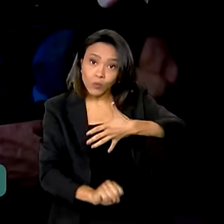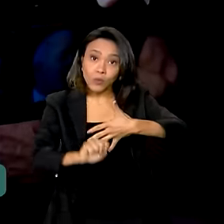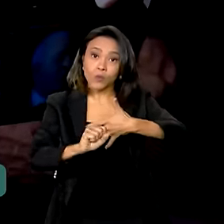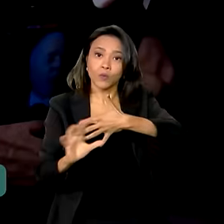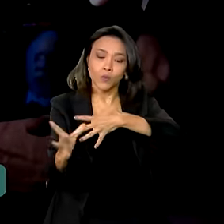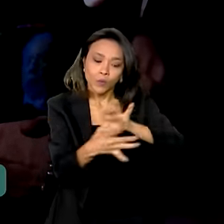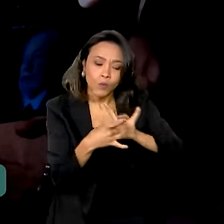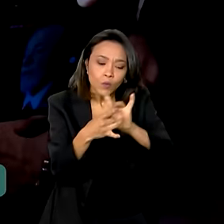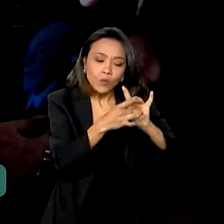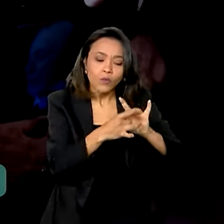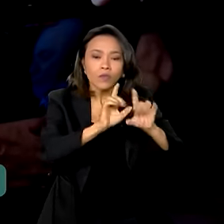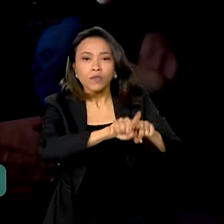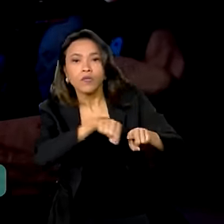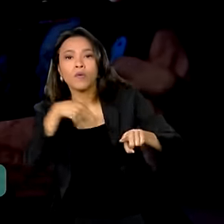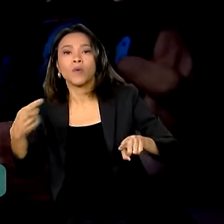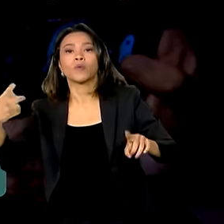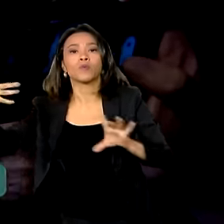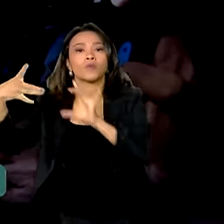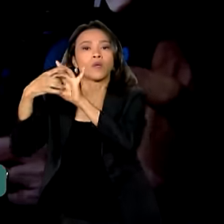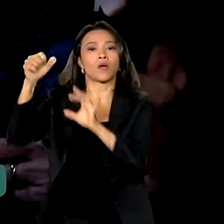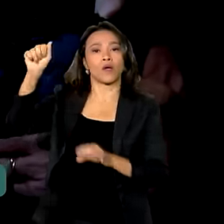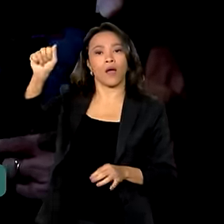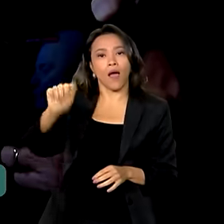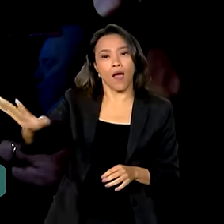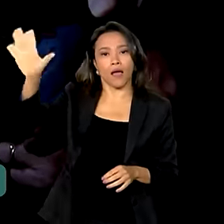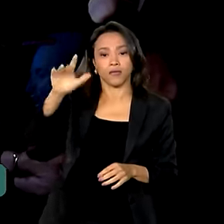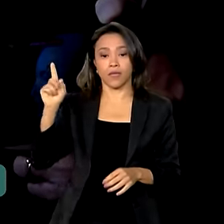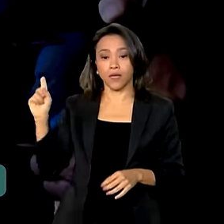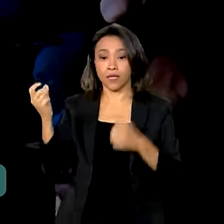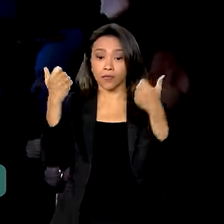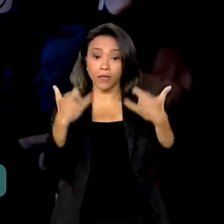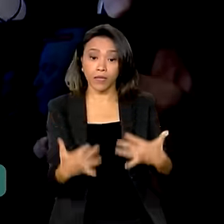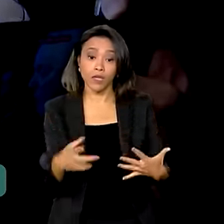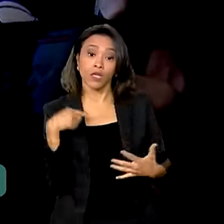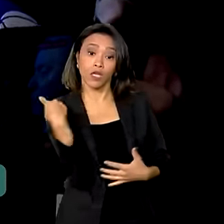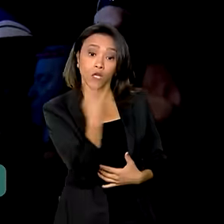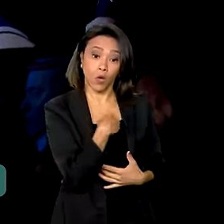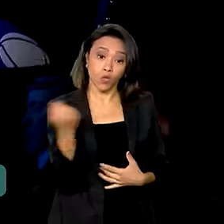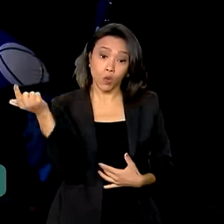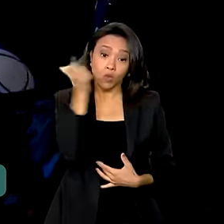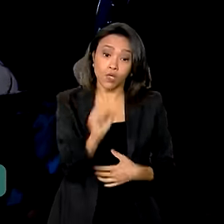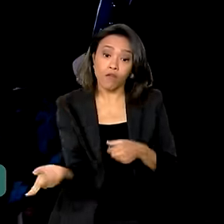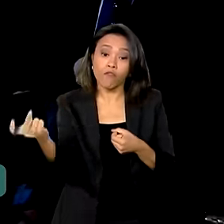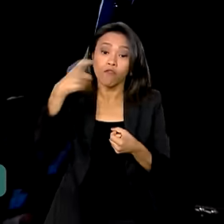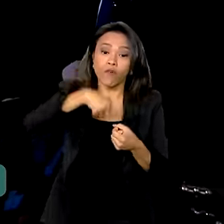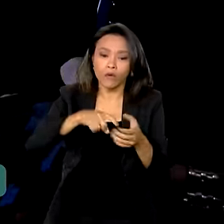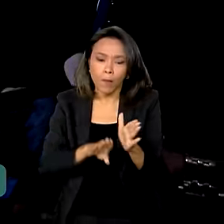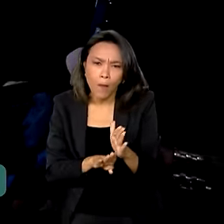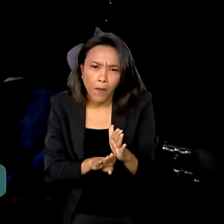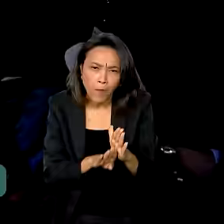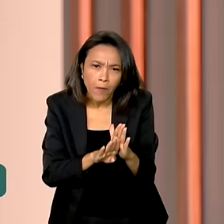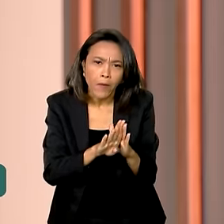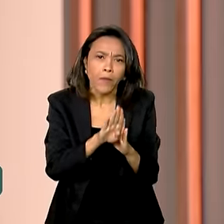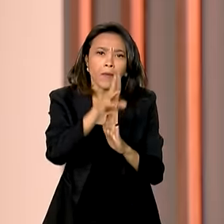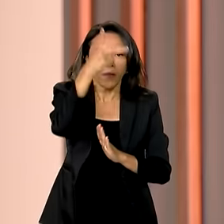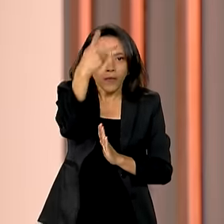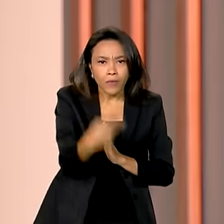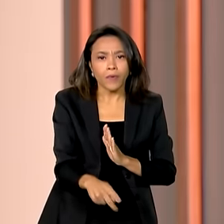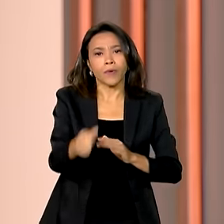Ásia. Essa coisa agora tem que funcionar para que a gente possa voltar a ter um crescimento virtuoso na América do Sul.